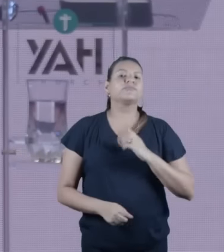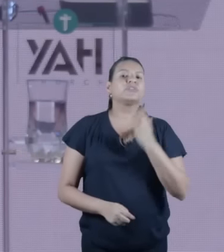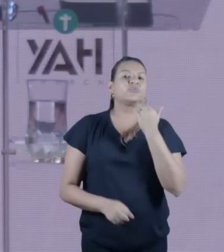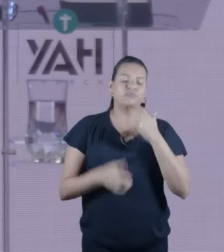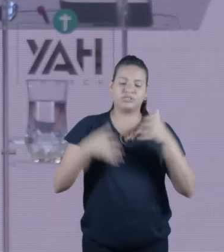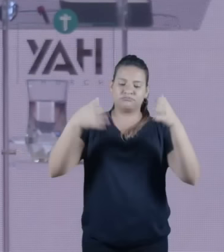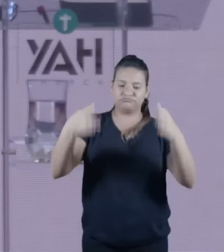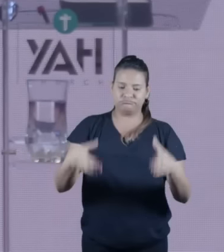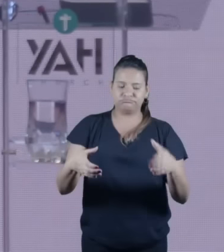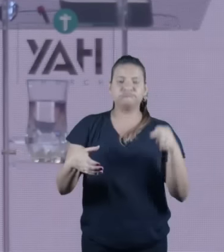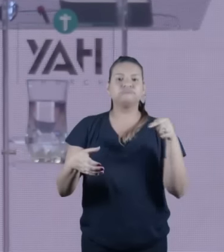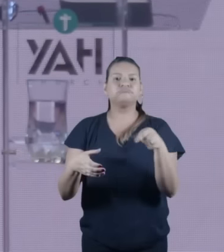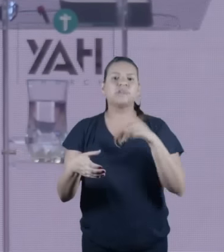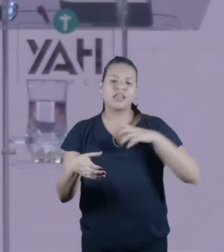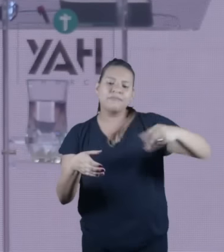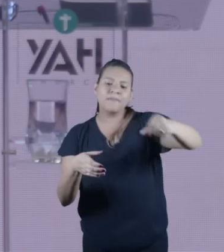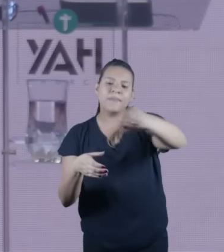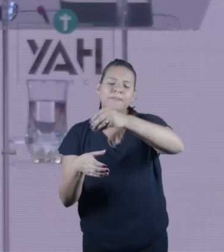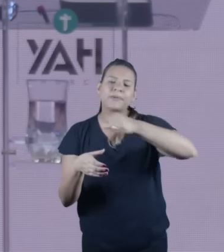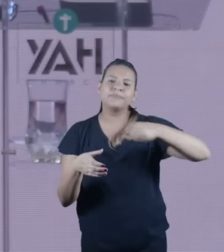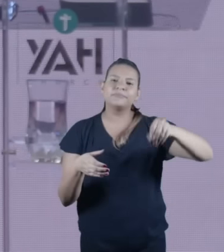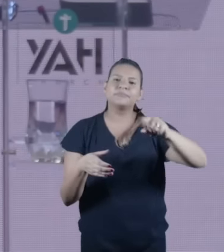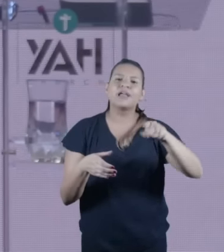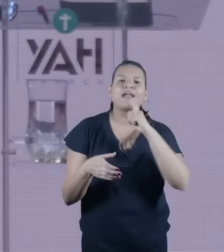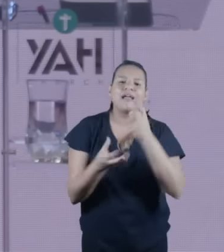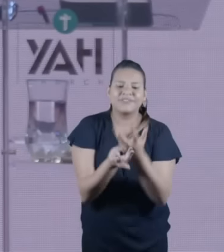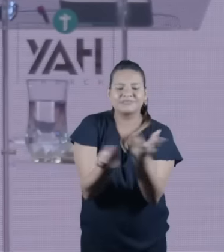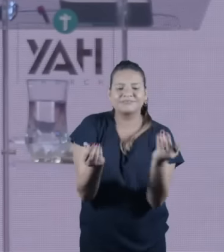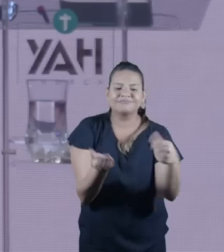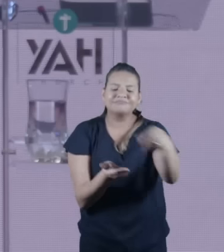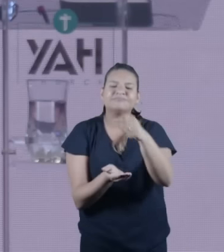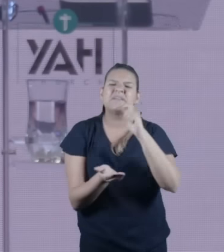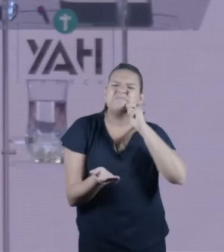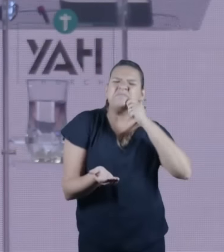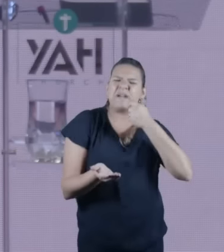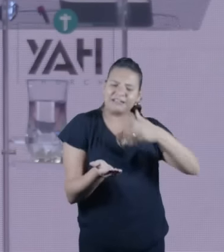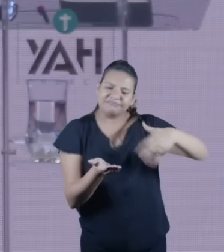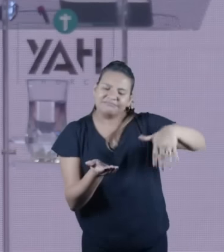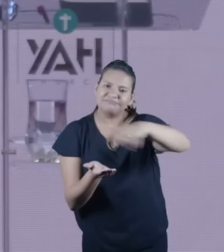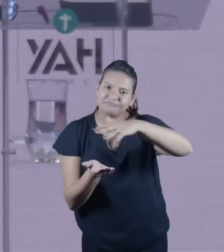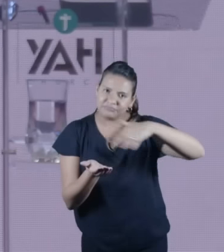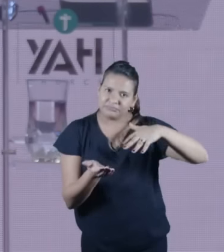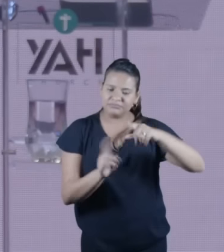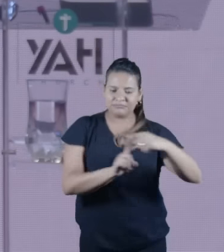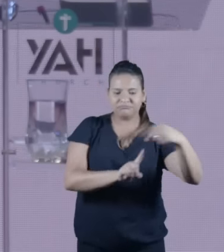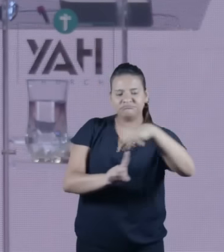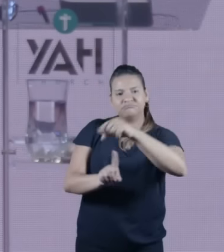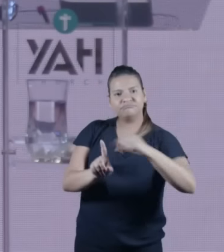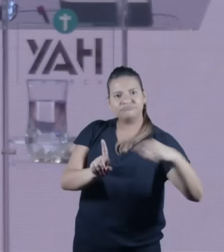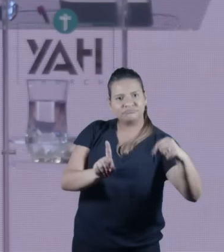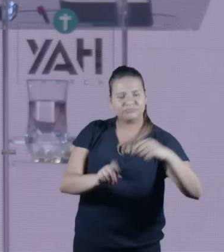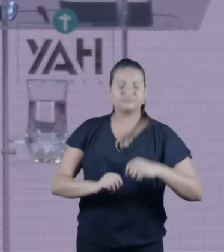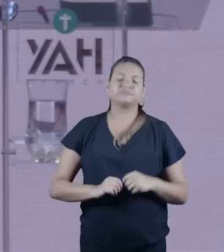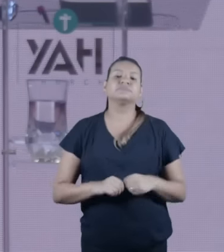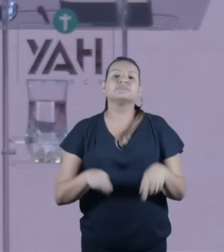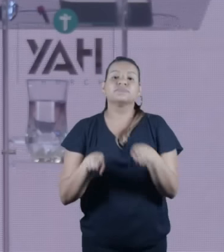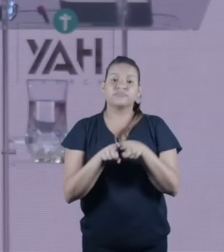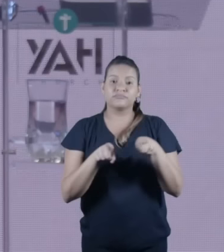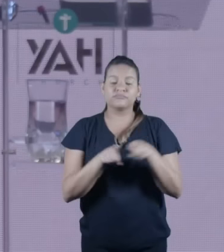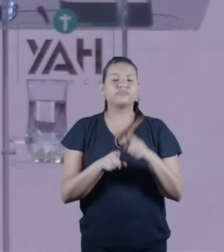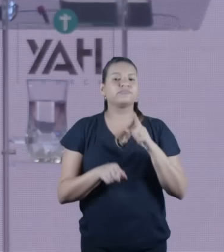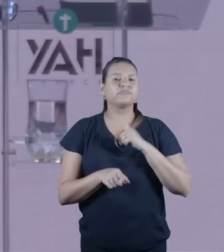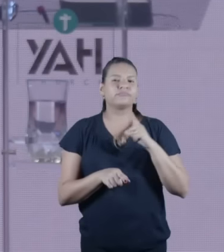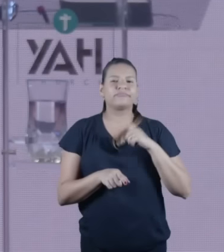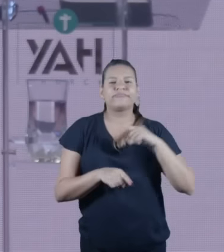ele ervas amargas e a gente coloca sobre ele um pedacinho de animal que